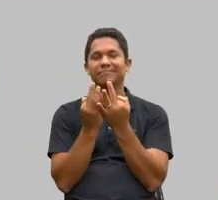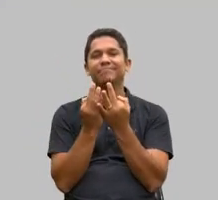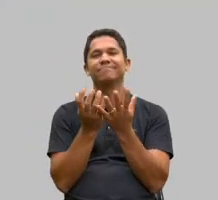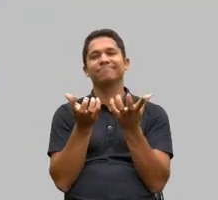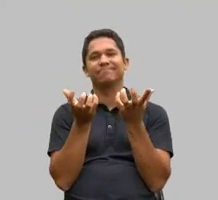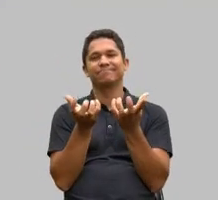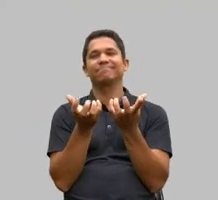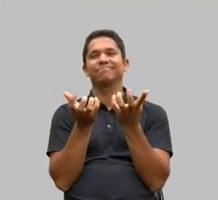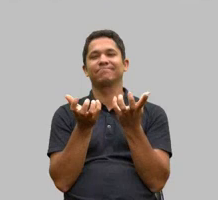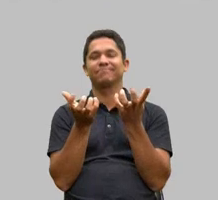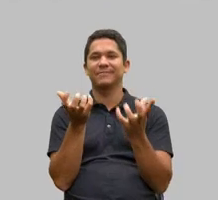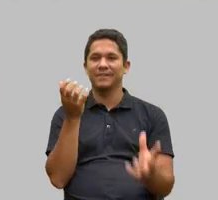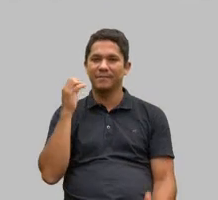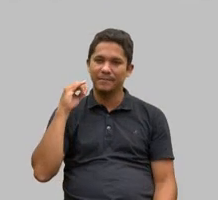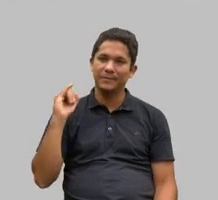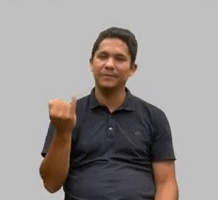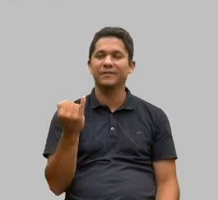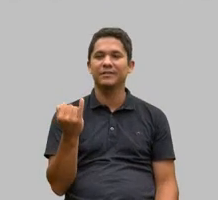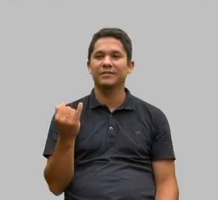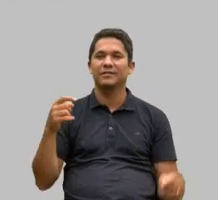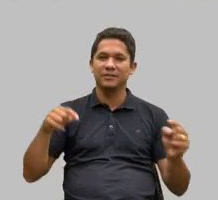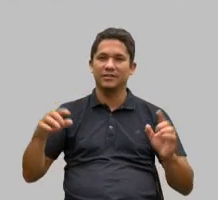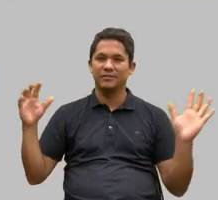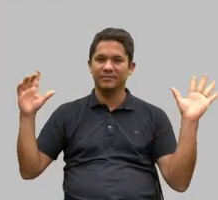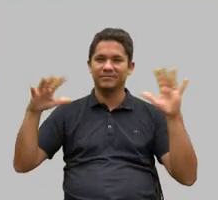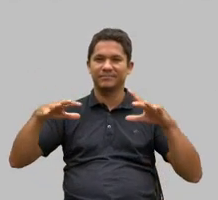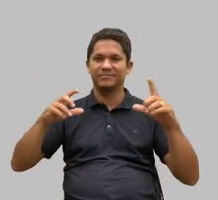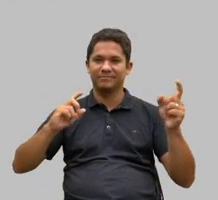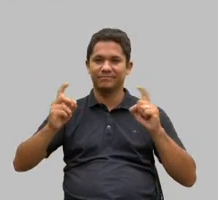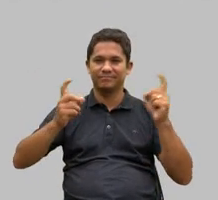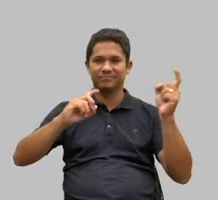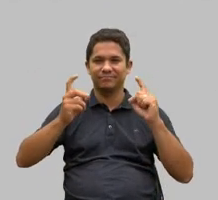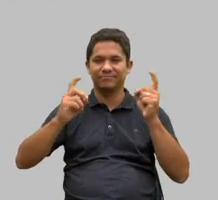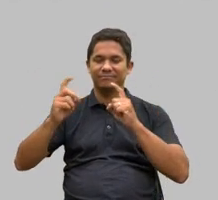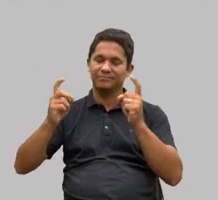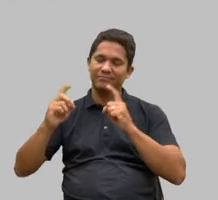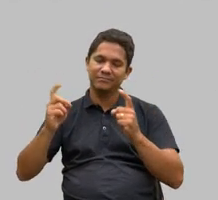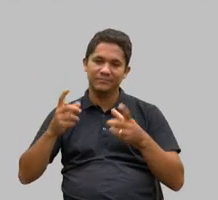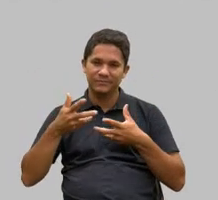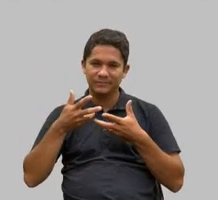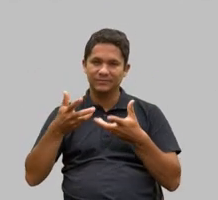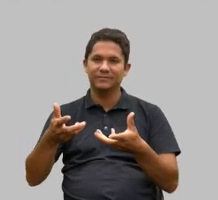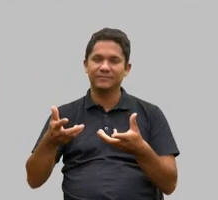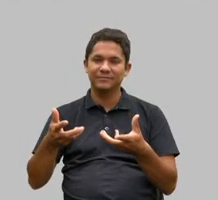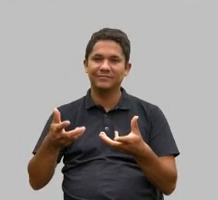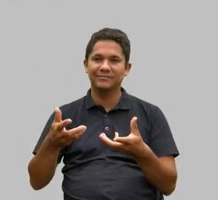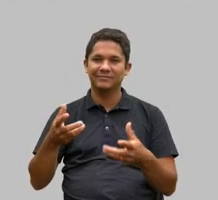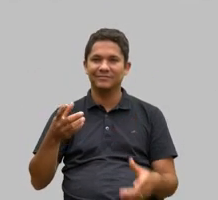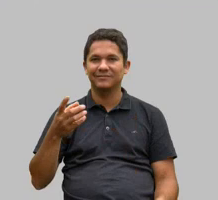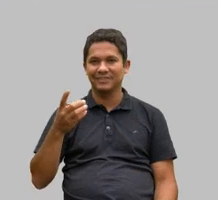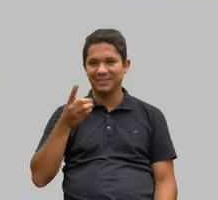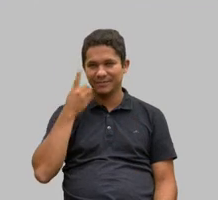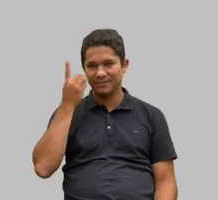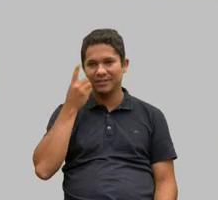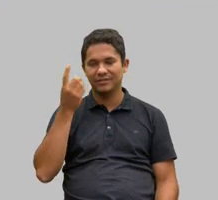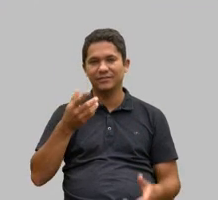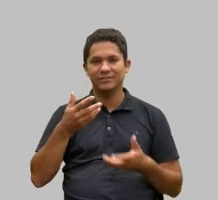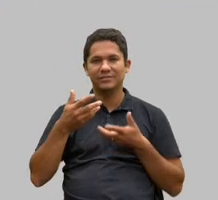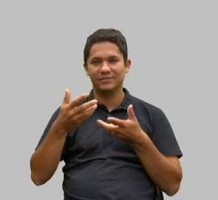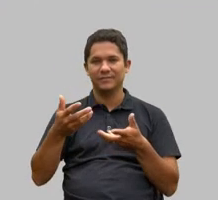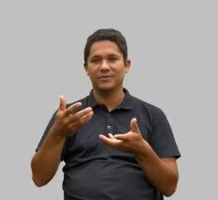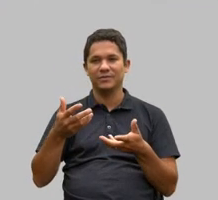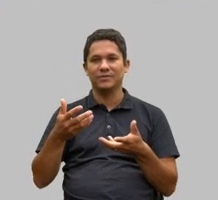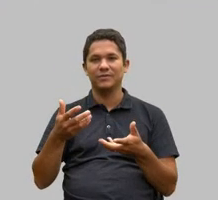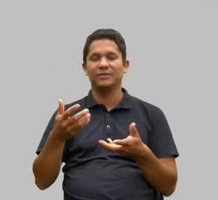aproveitando essa audiência tão rica que eu fui convidada pelo deputado para dizer que